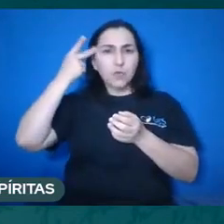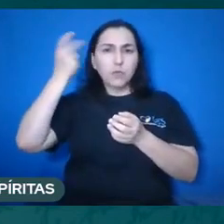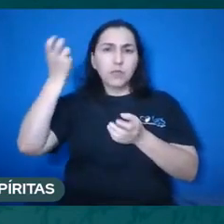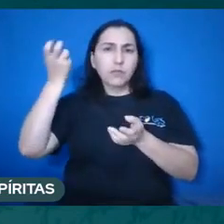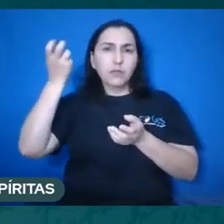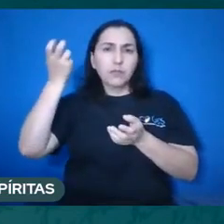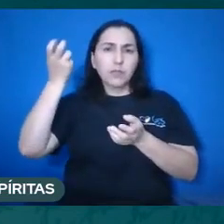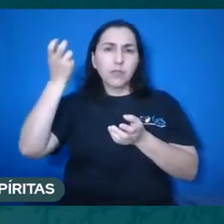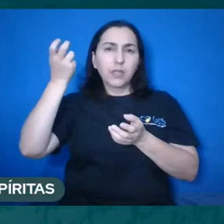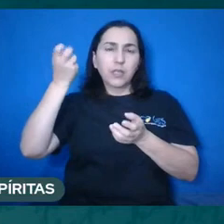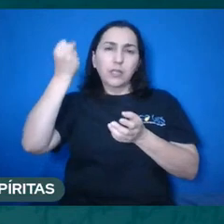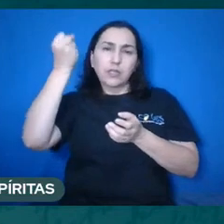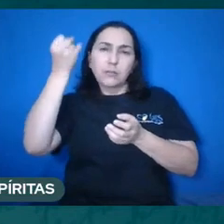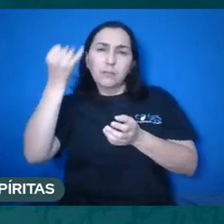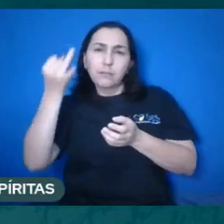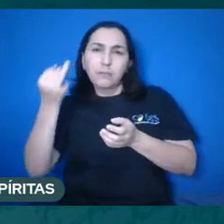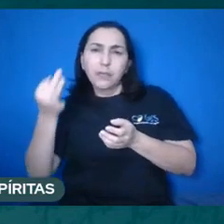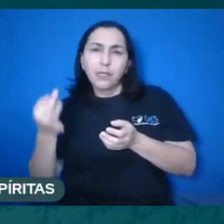mitonisas,